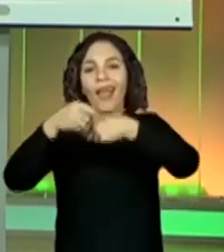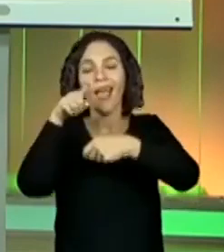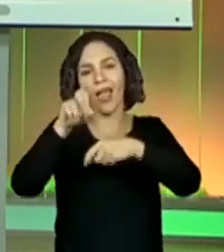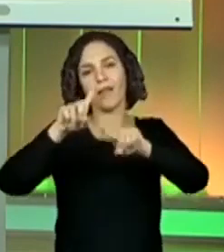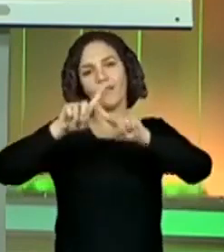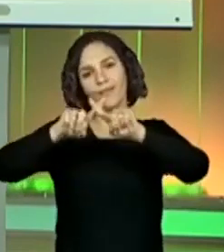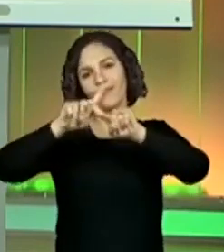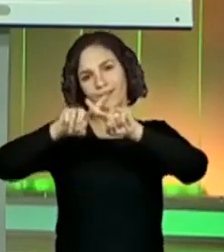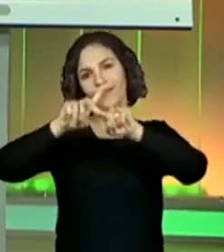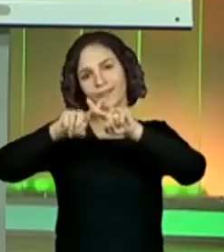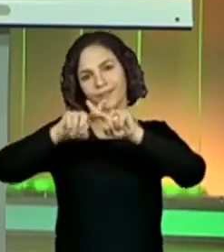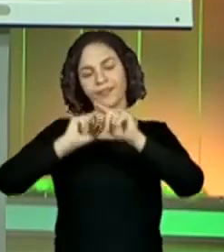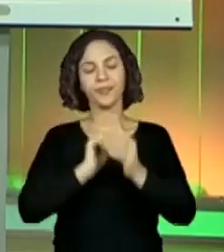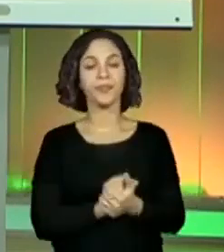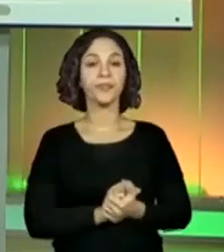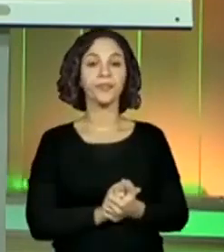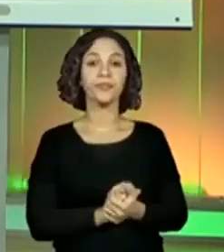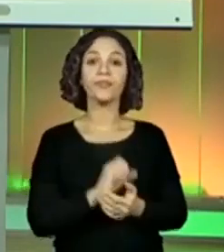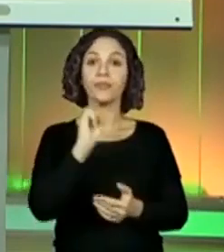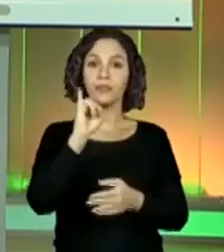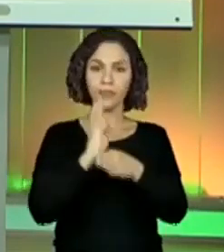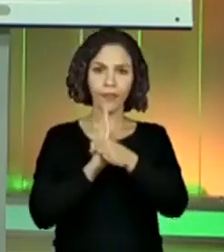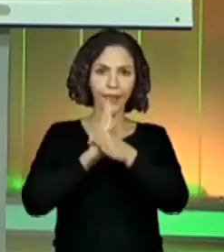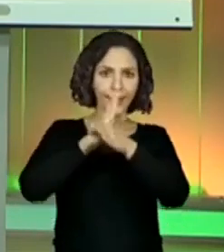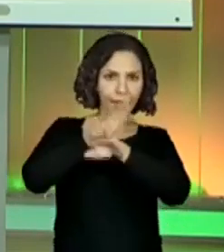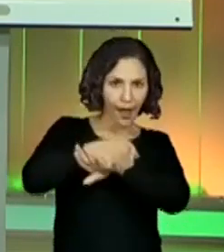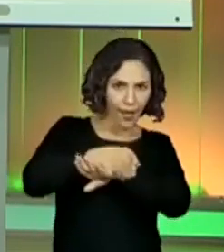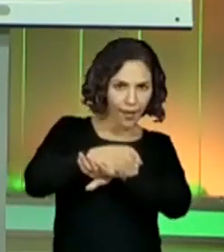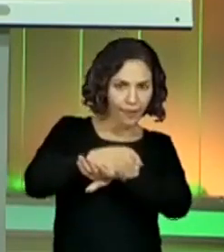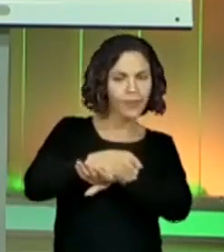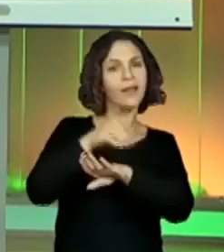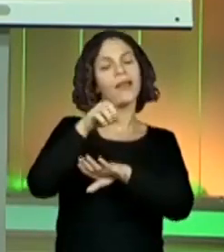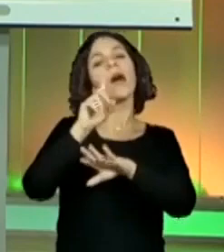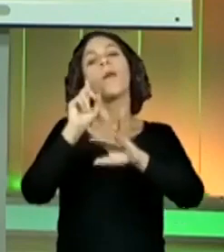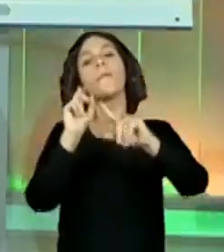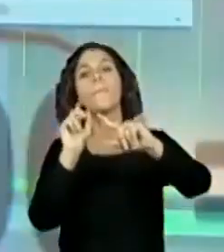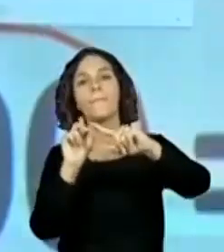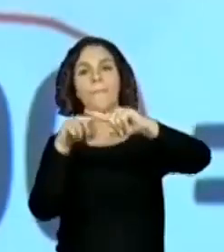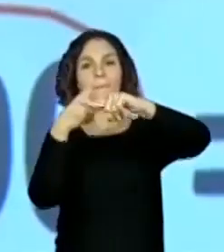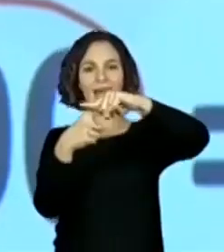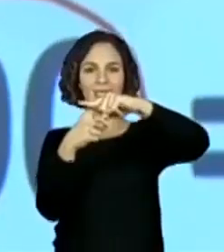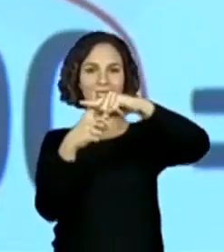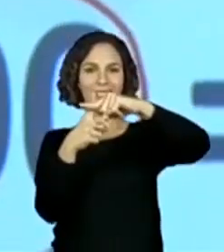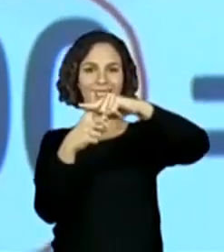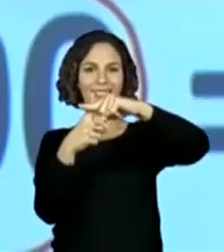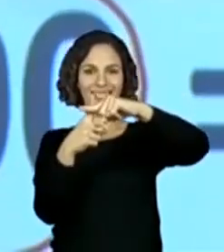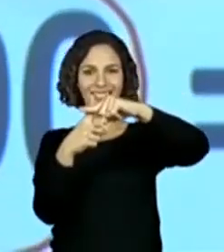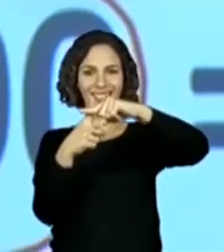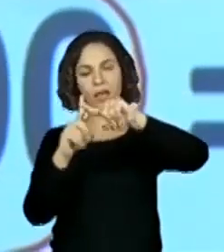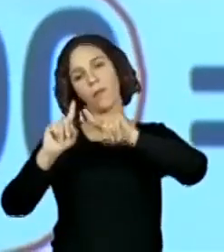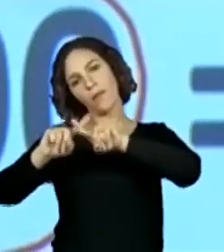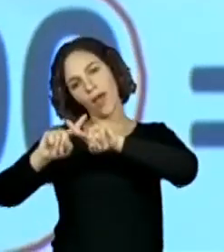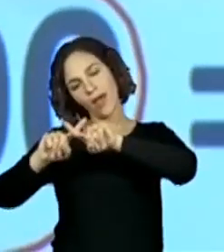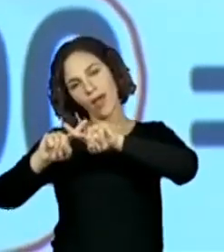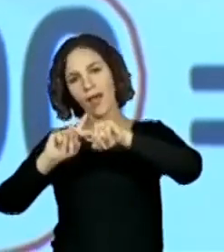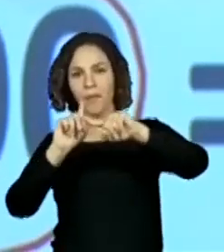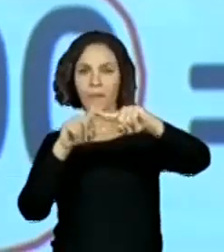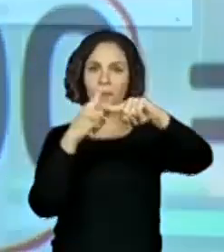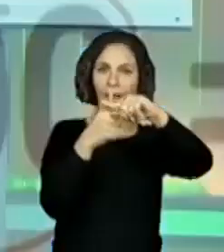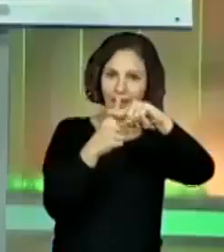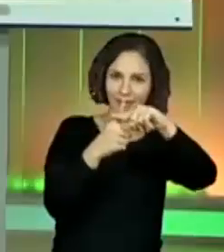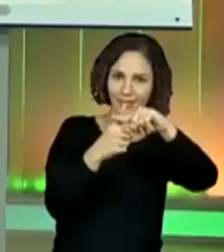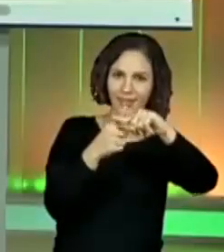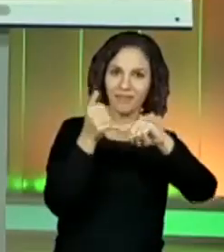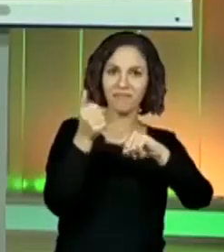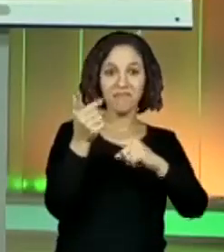multiplicação. Quando tem entrada, a gente usa a adição também. Deu para perceber isso, pessoal? O é vocês estão achando de usar a